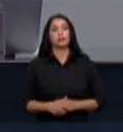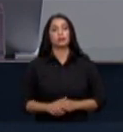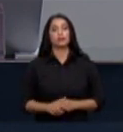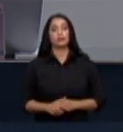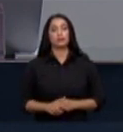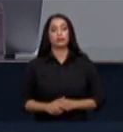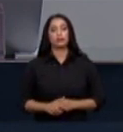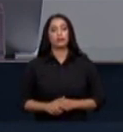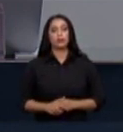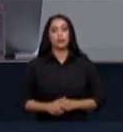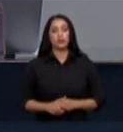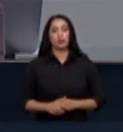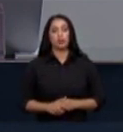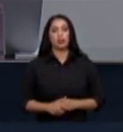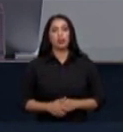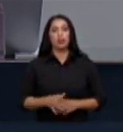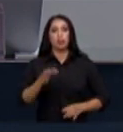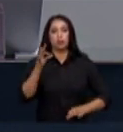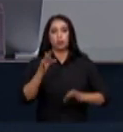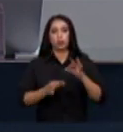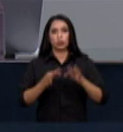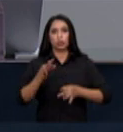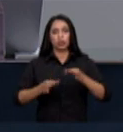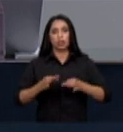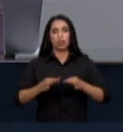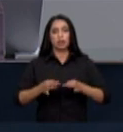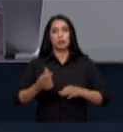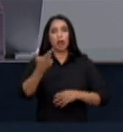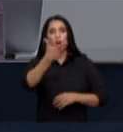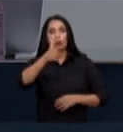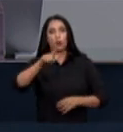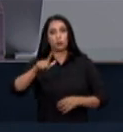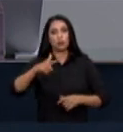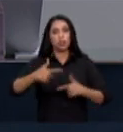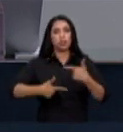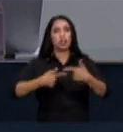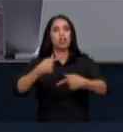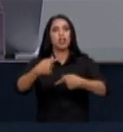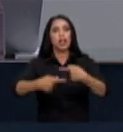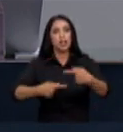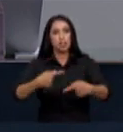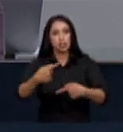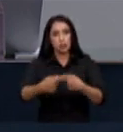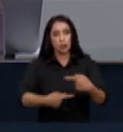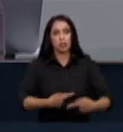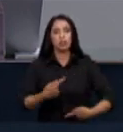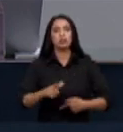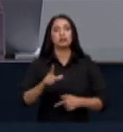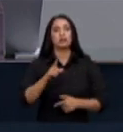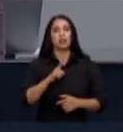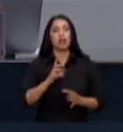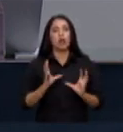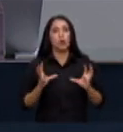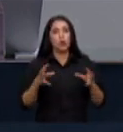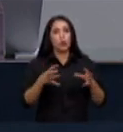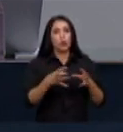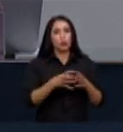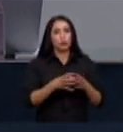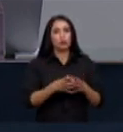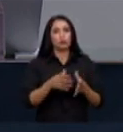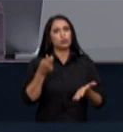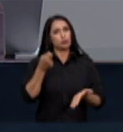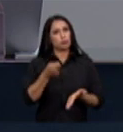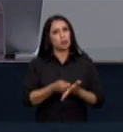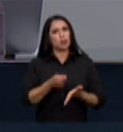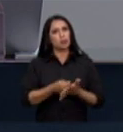de justiça intergeracional que é o conjunto de deveres que nós